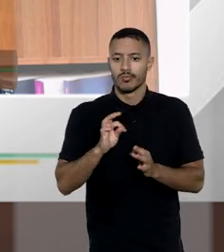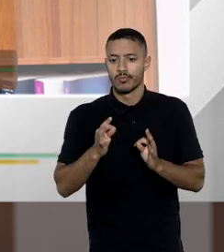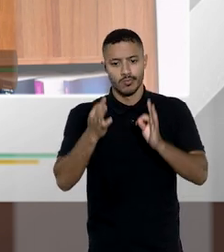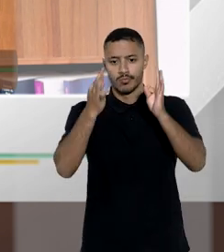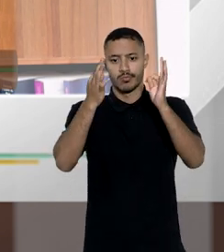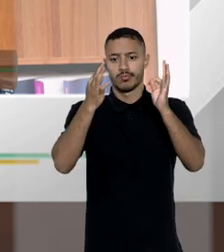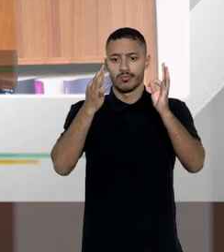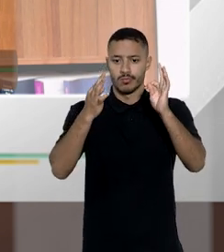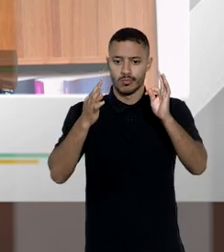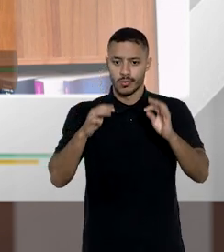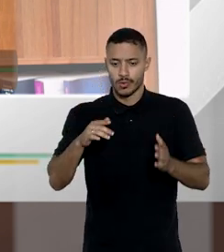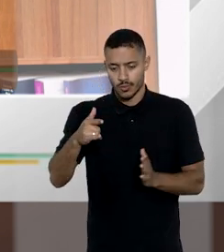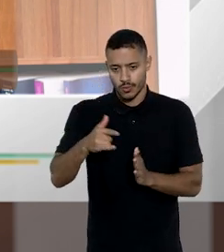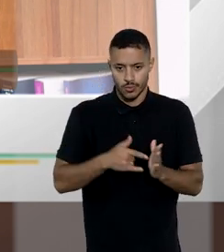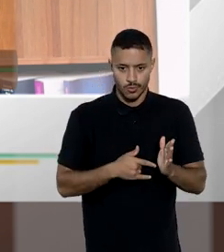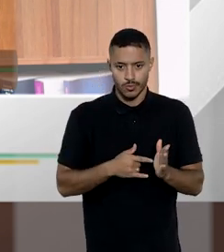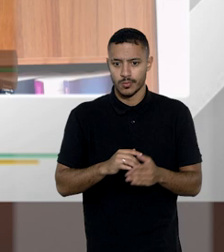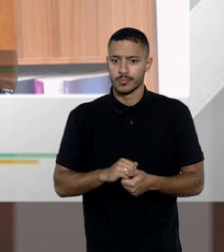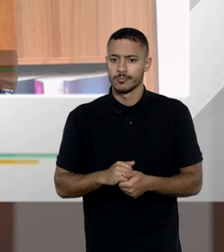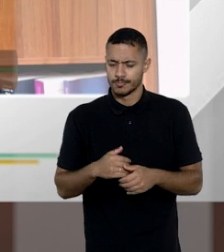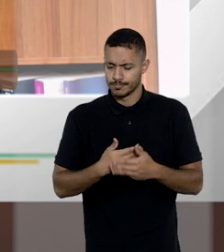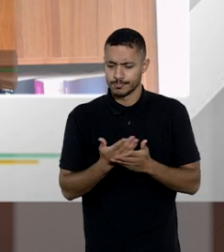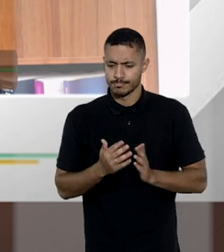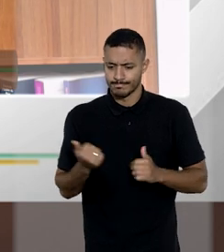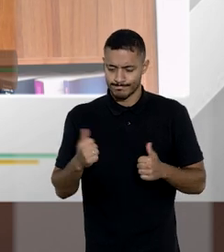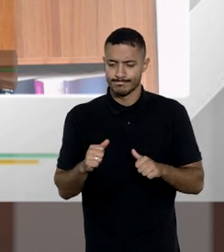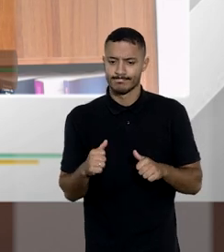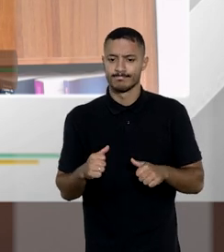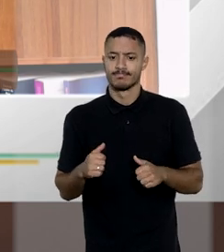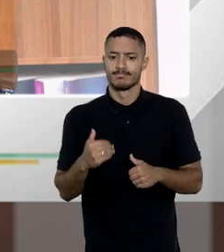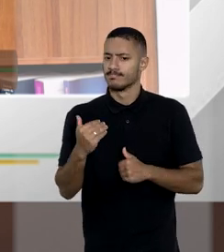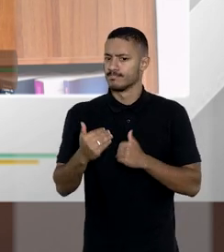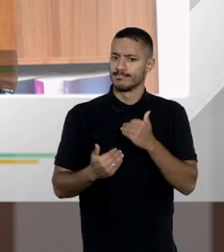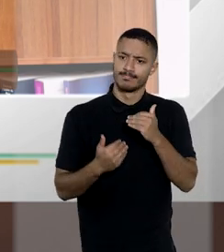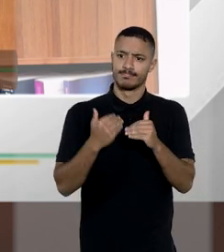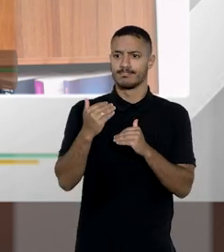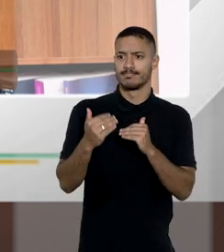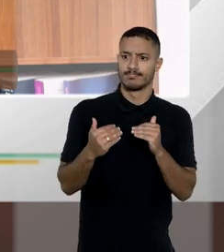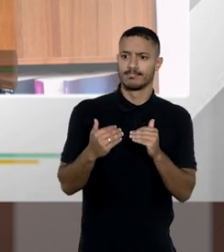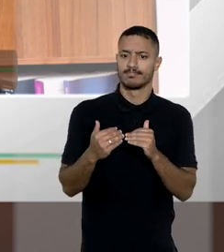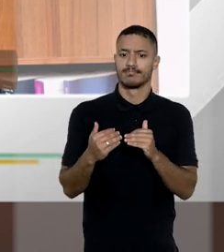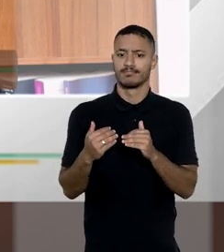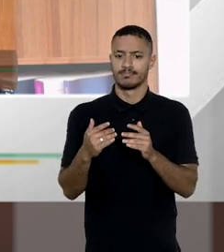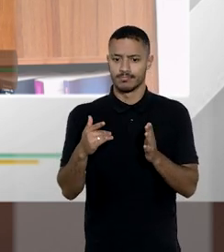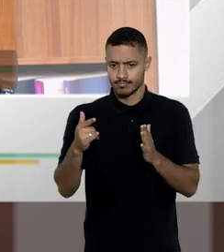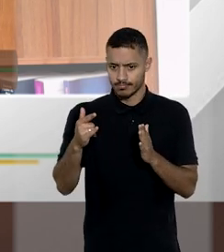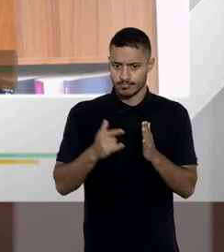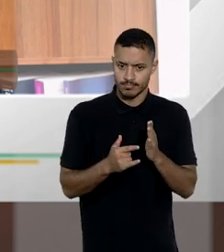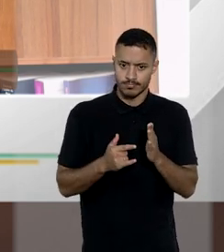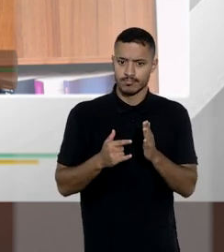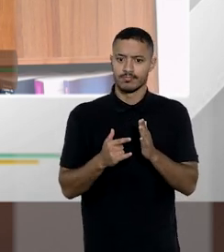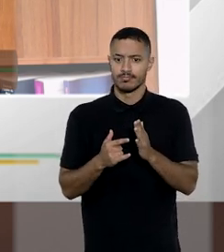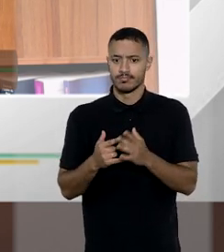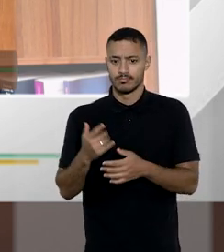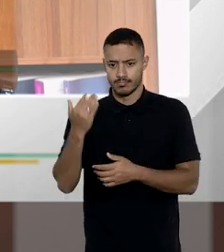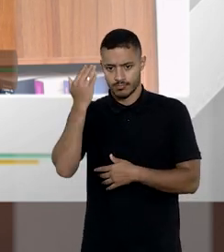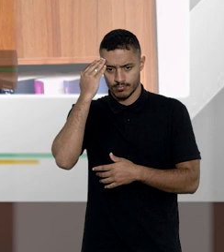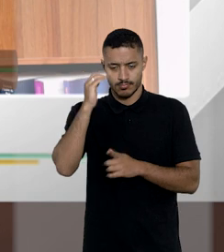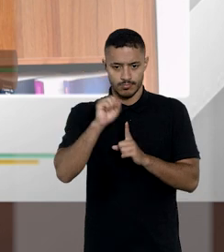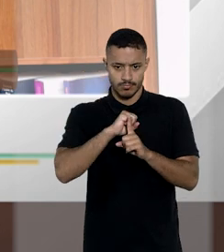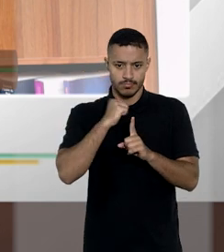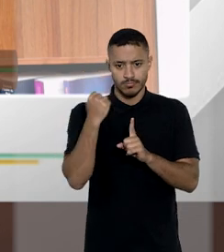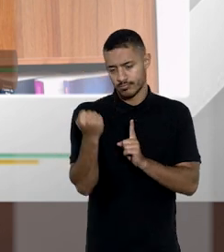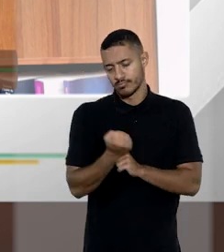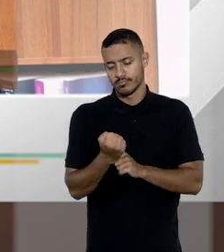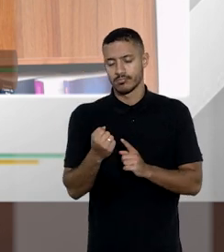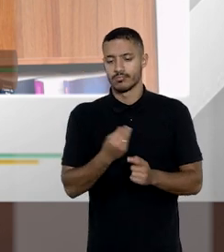processo eletrônico de documentos digitais a gente precisa atualizar a questão das exposições testamentárias à lógica de